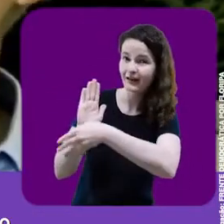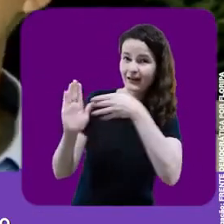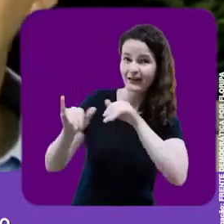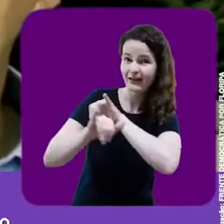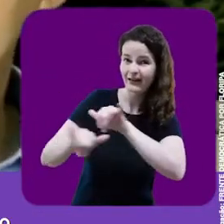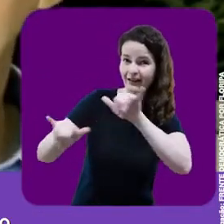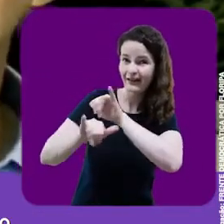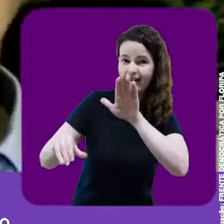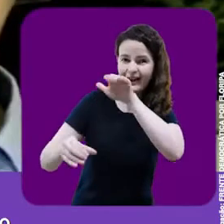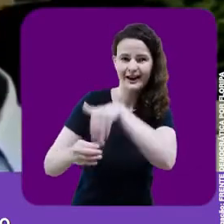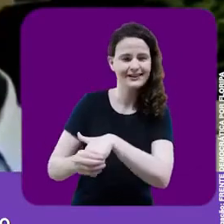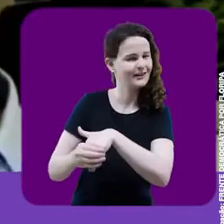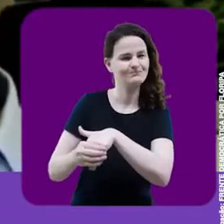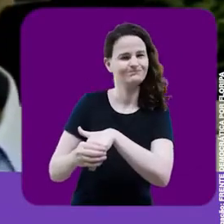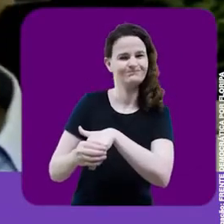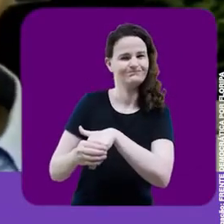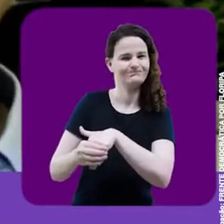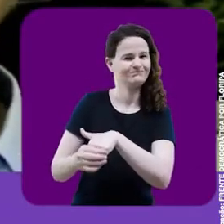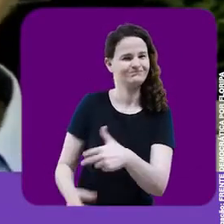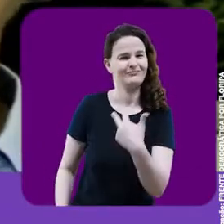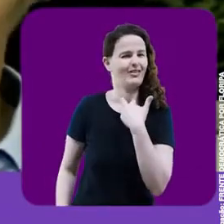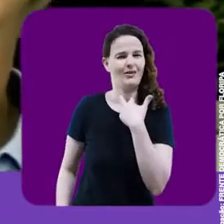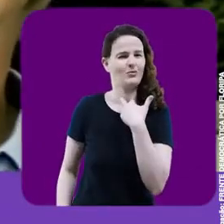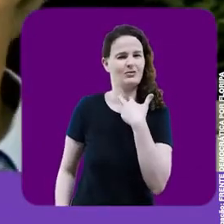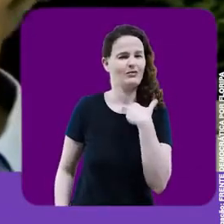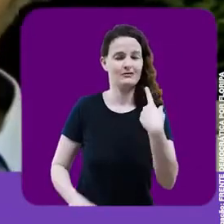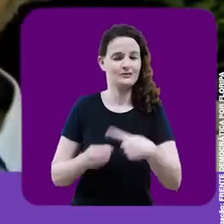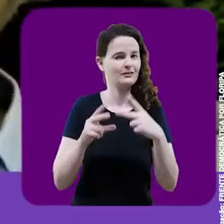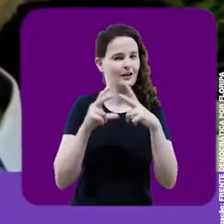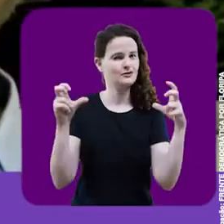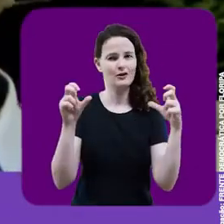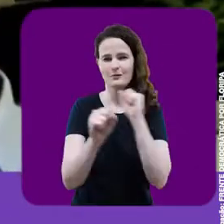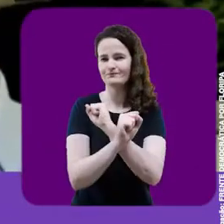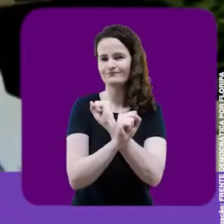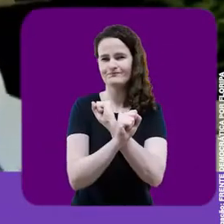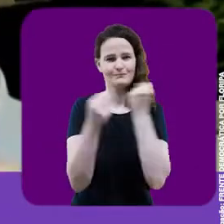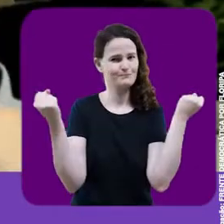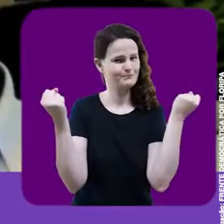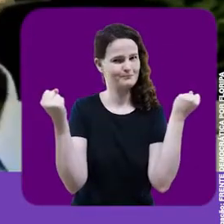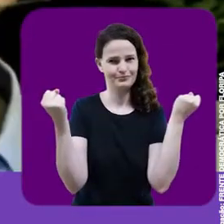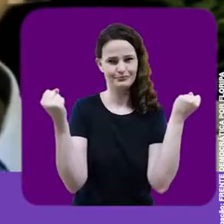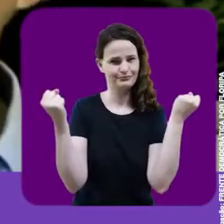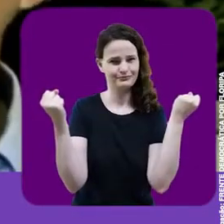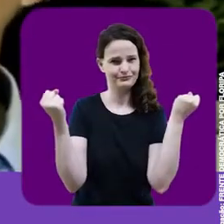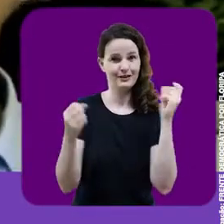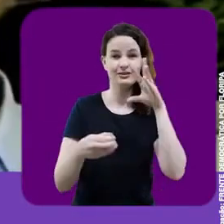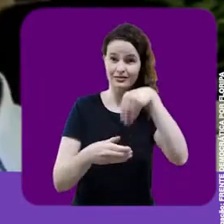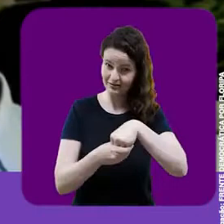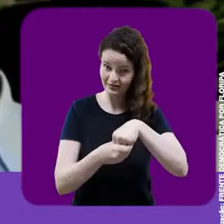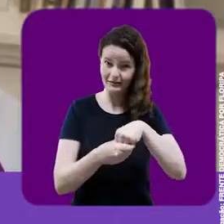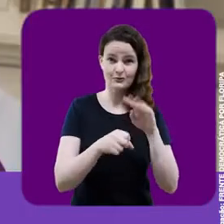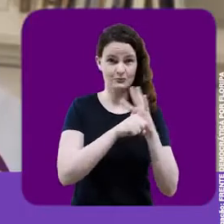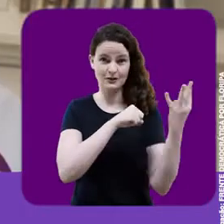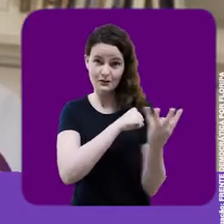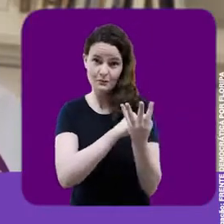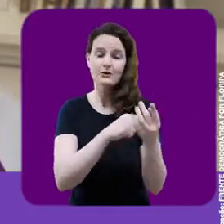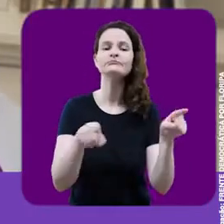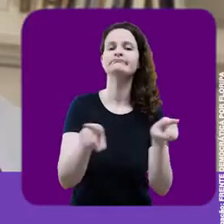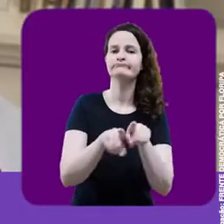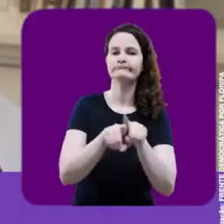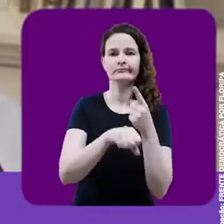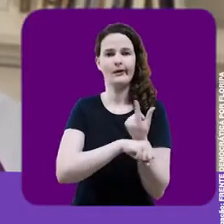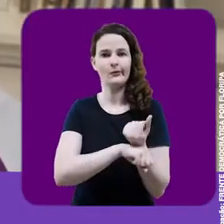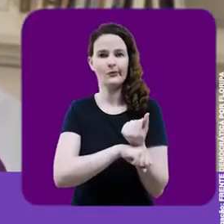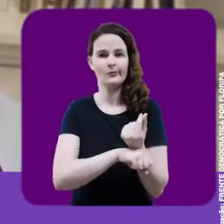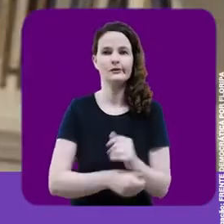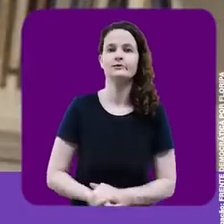pelo seu marqueteiro, aí a cidade entrou numa verdadeira catástrofe do ponto de vista epidêmico e